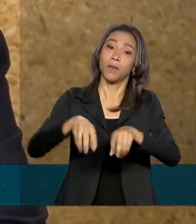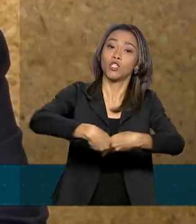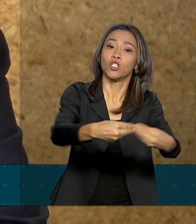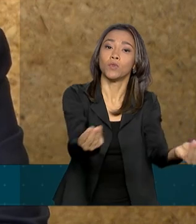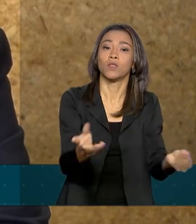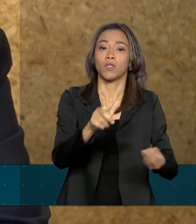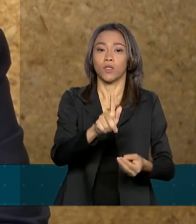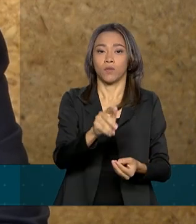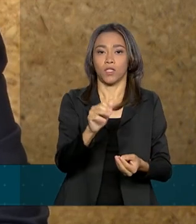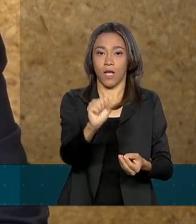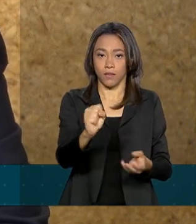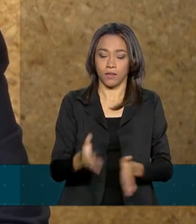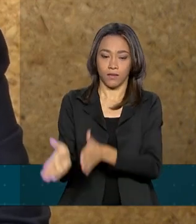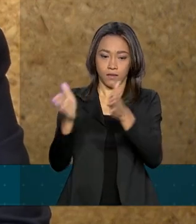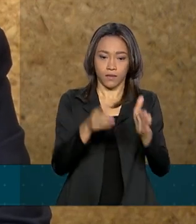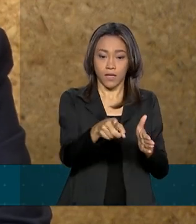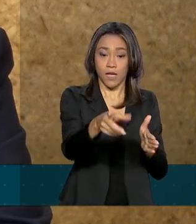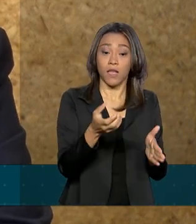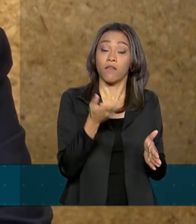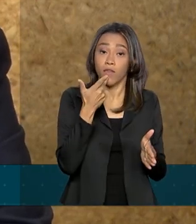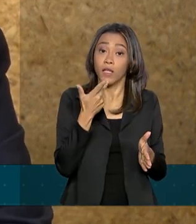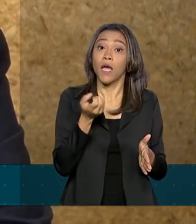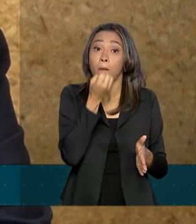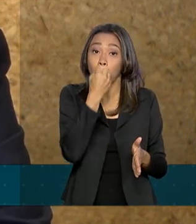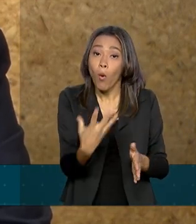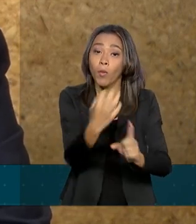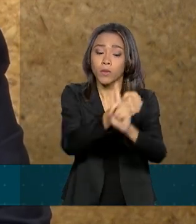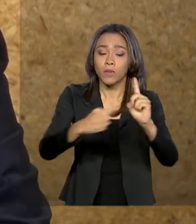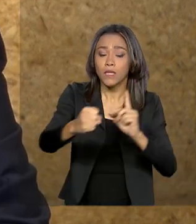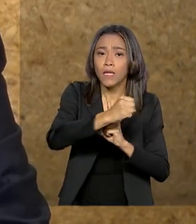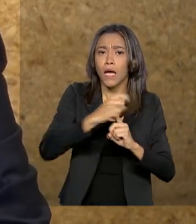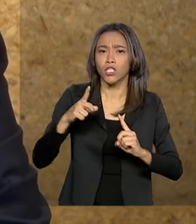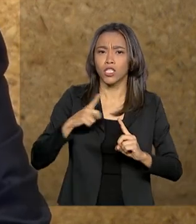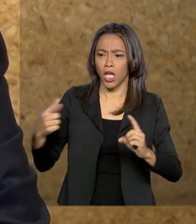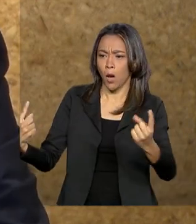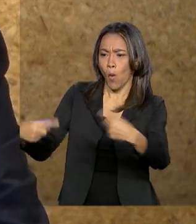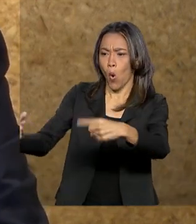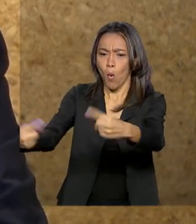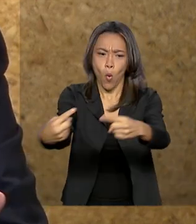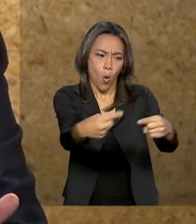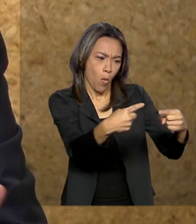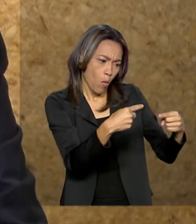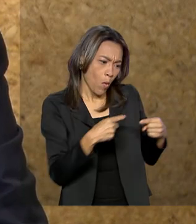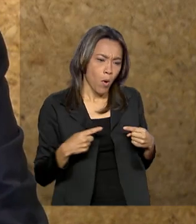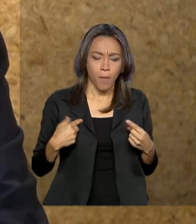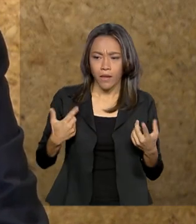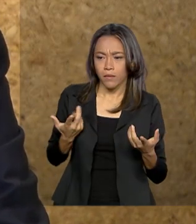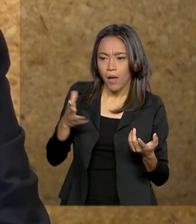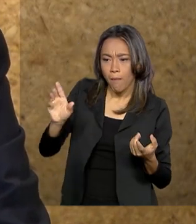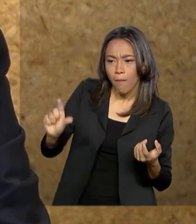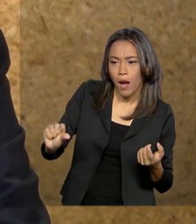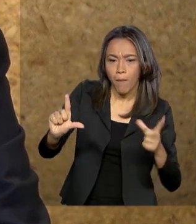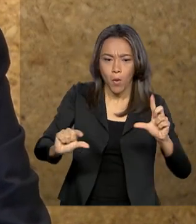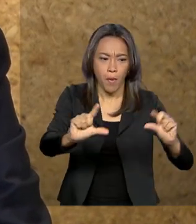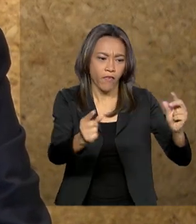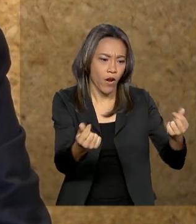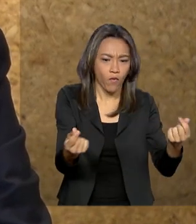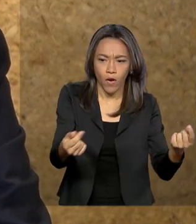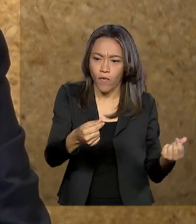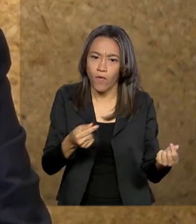sociedade, de ter mais competição e a possibilidade de ter mais investimentos nesse